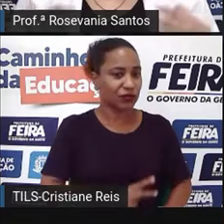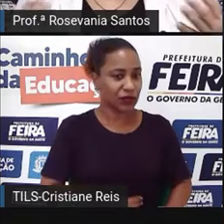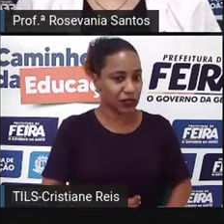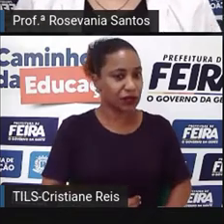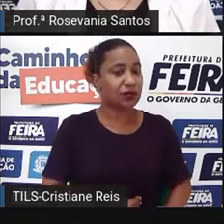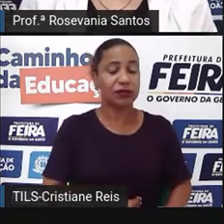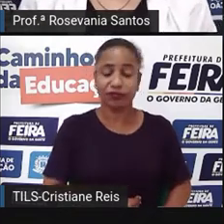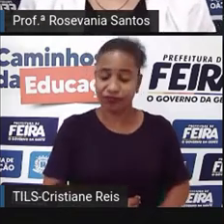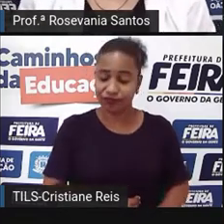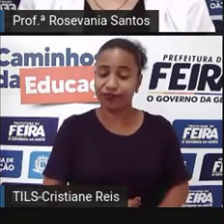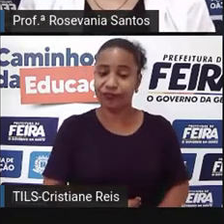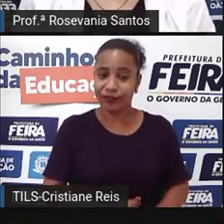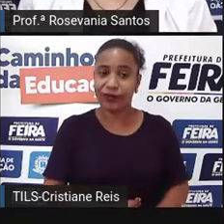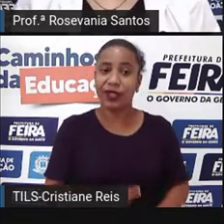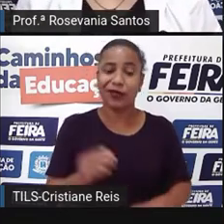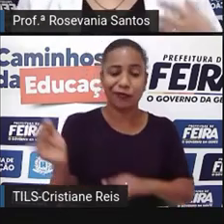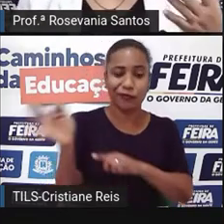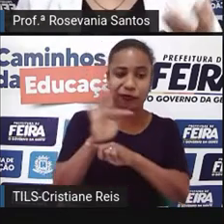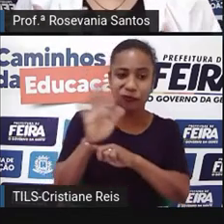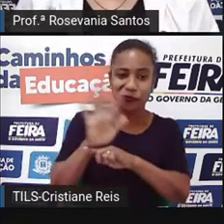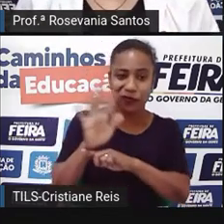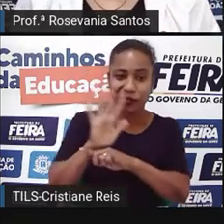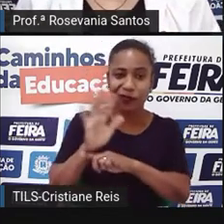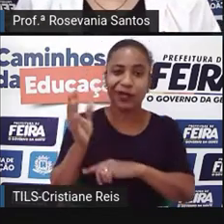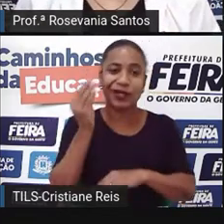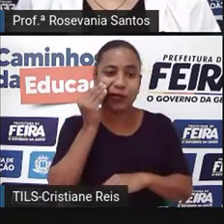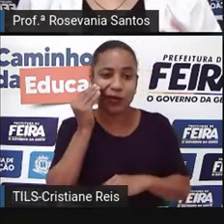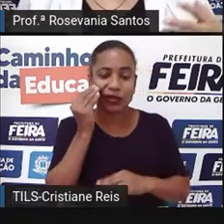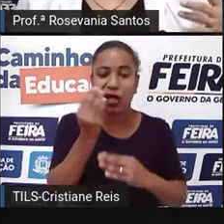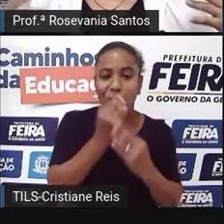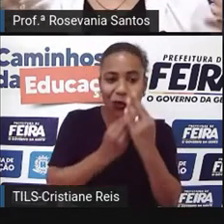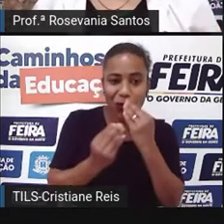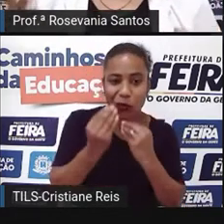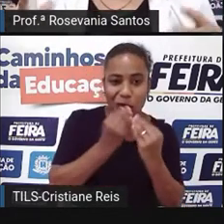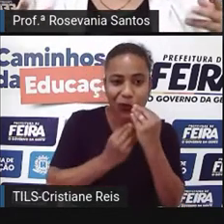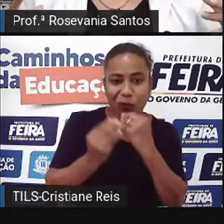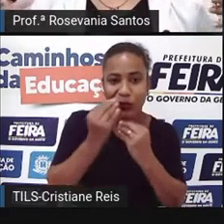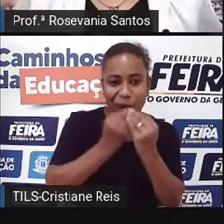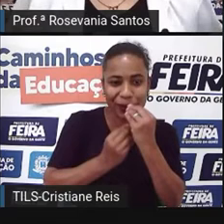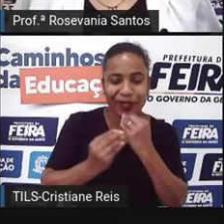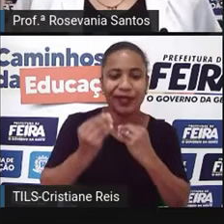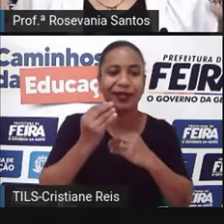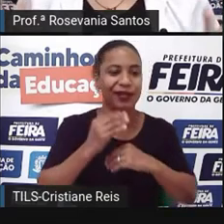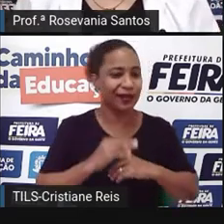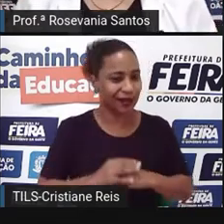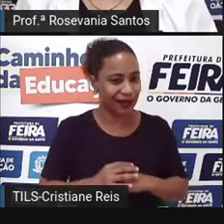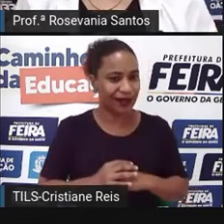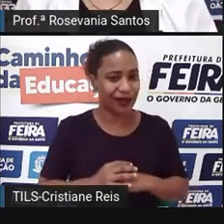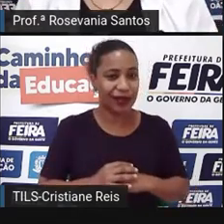todos os filmes, assim também como a alimentação, né, o fato de ter uma população muito grande,